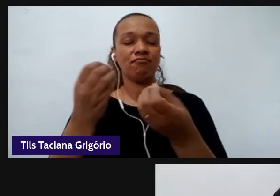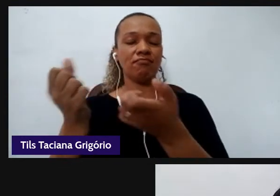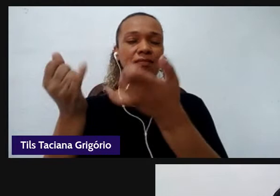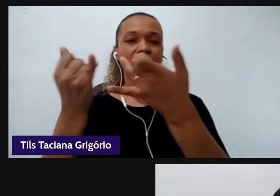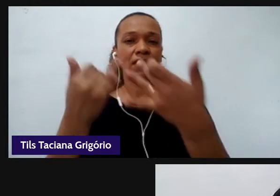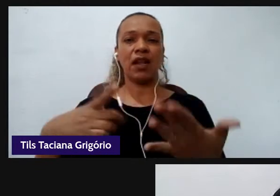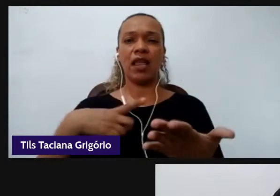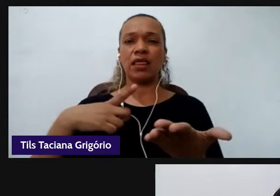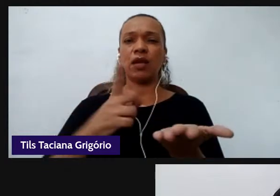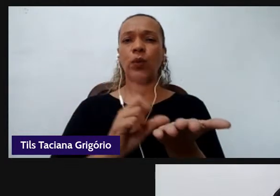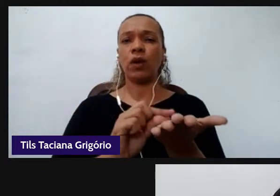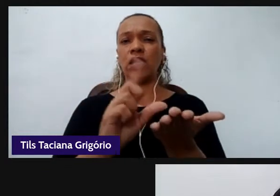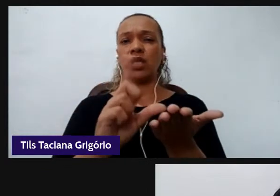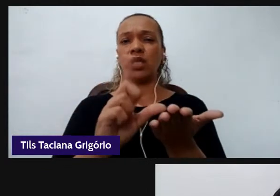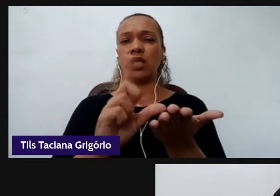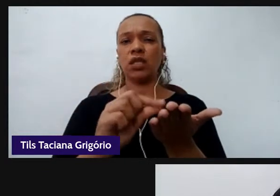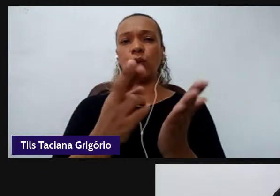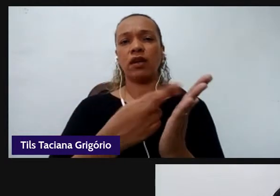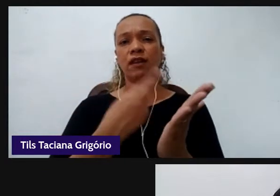revista internacional,